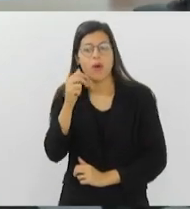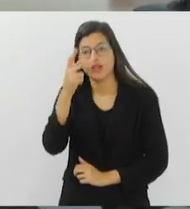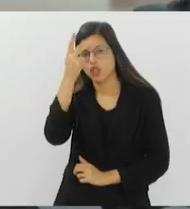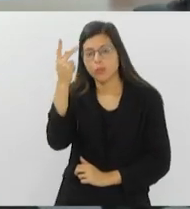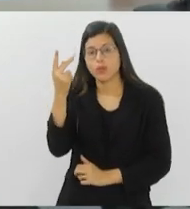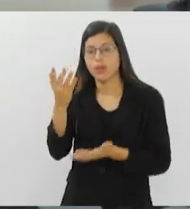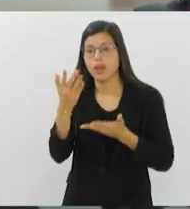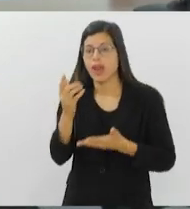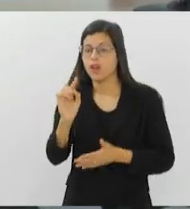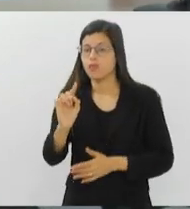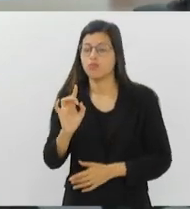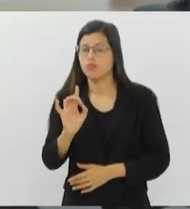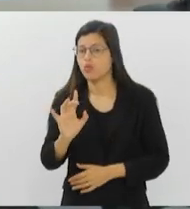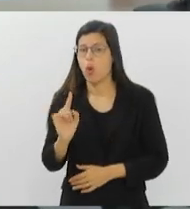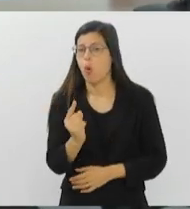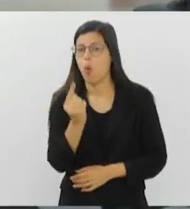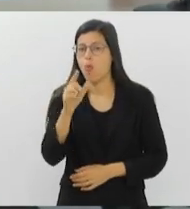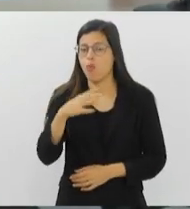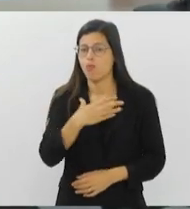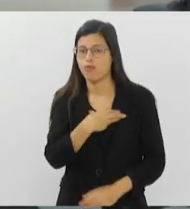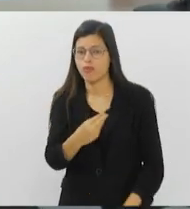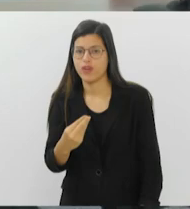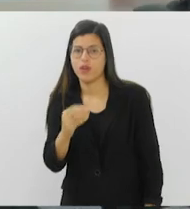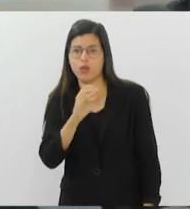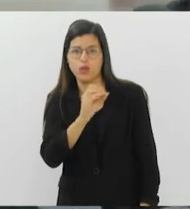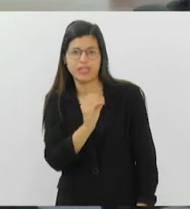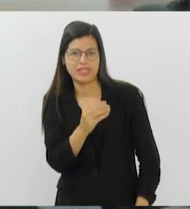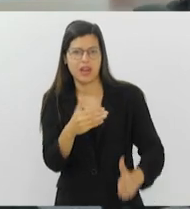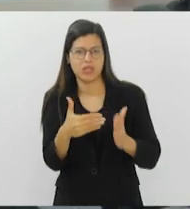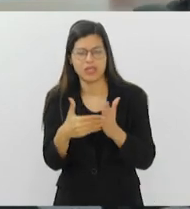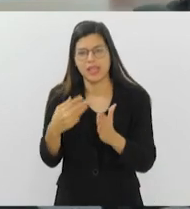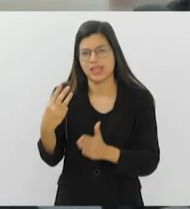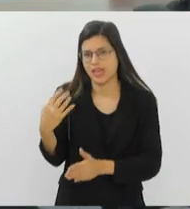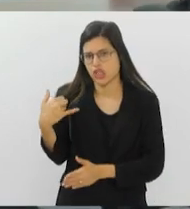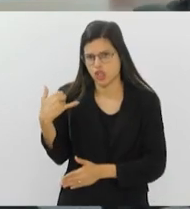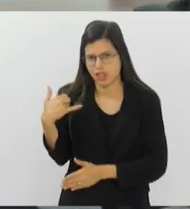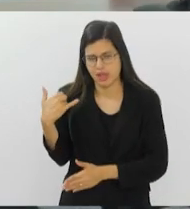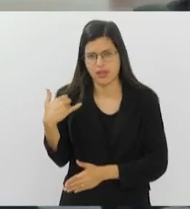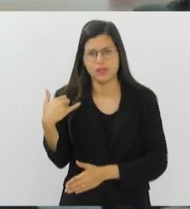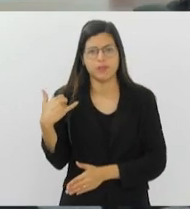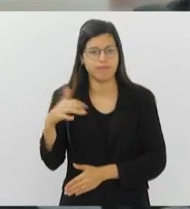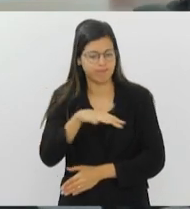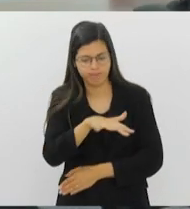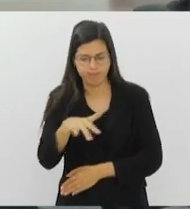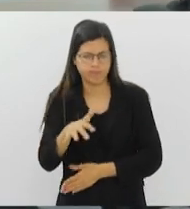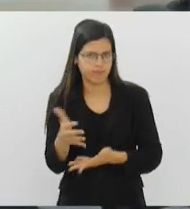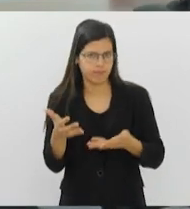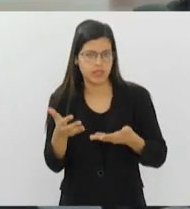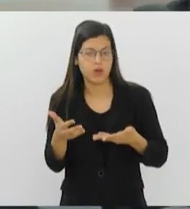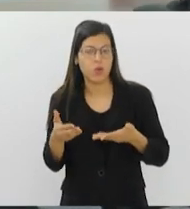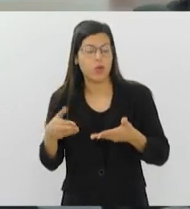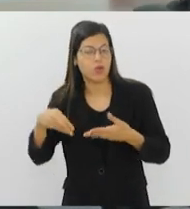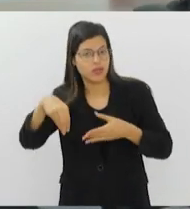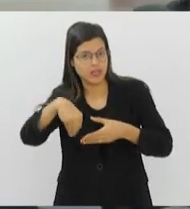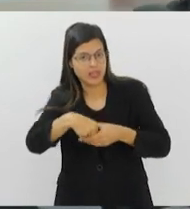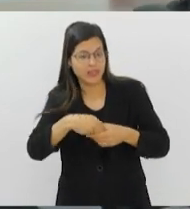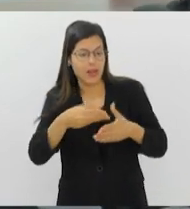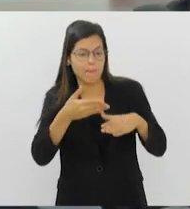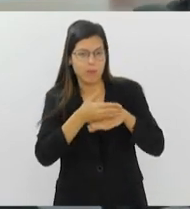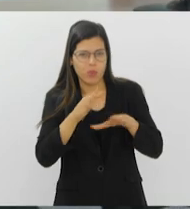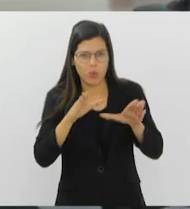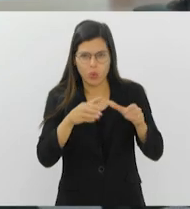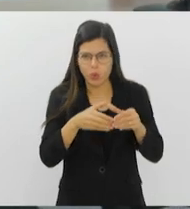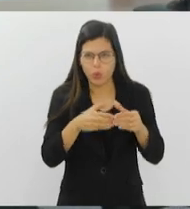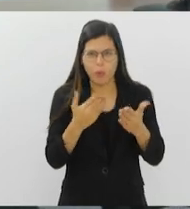filho só, de zero a três anos, que é a grande maioria hoje das pessoas. Quando você vai para o grupo, quando você vai para a roda de conversa